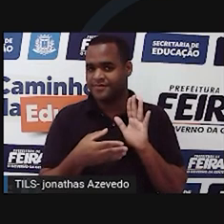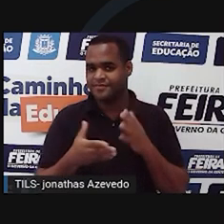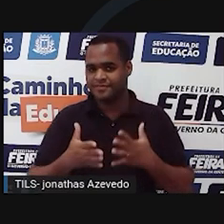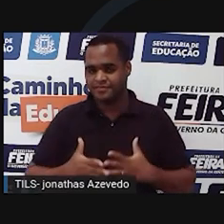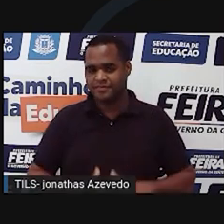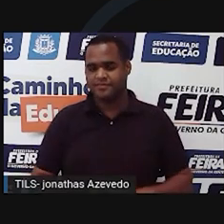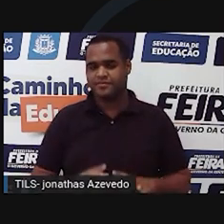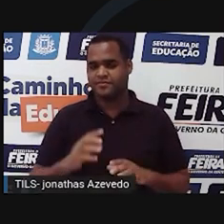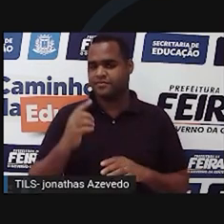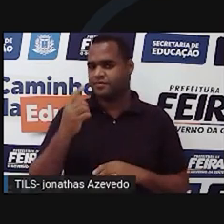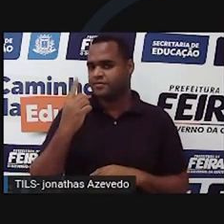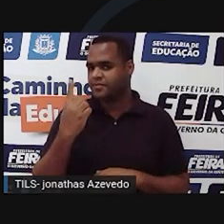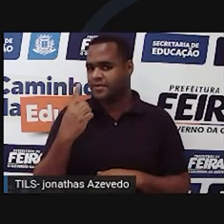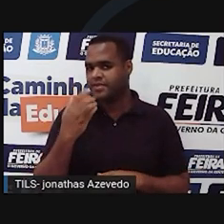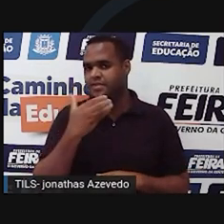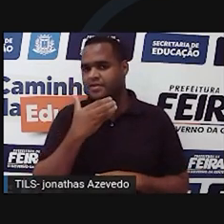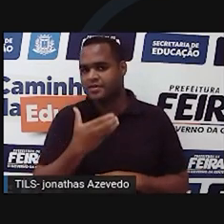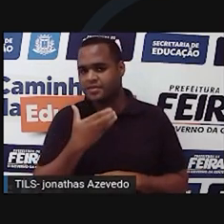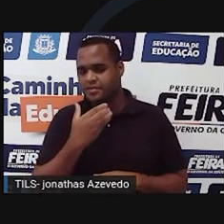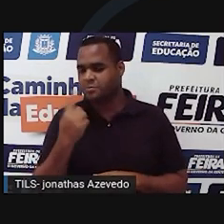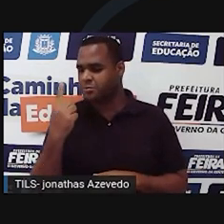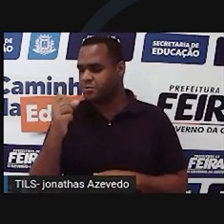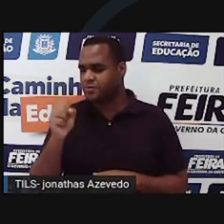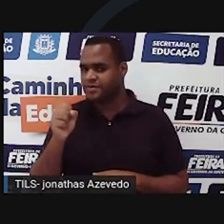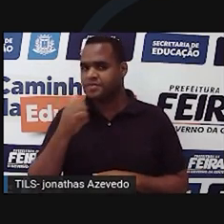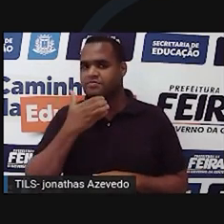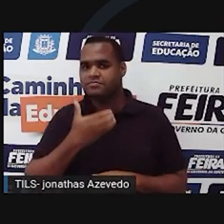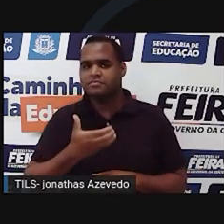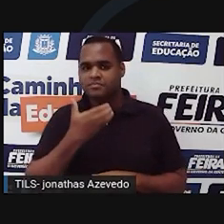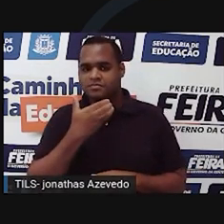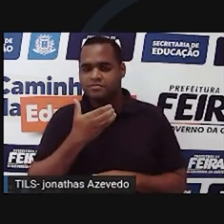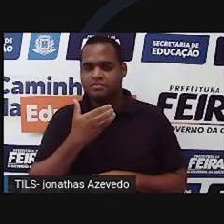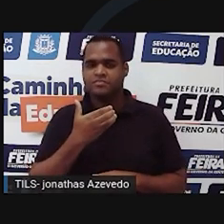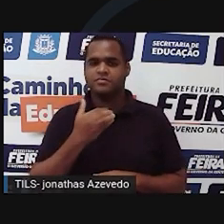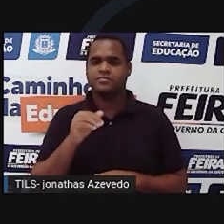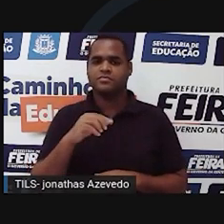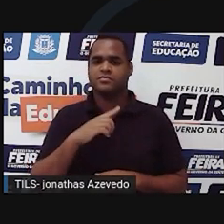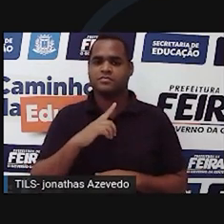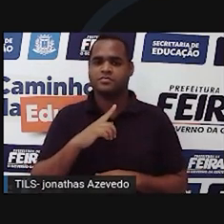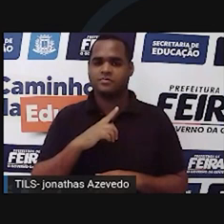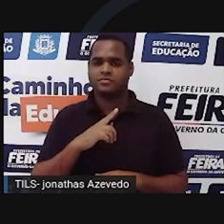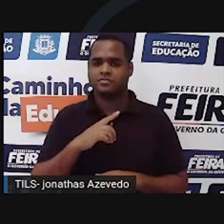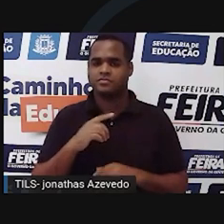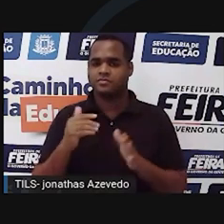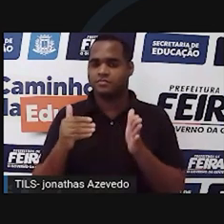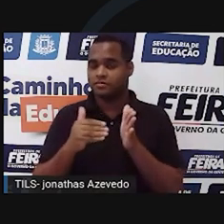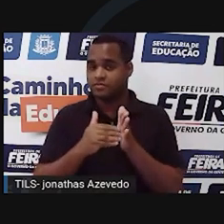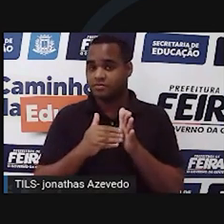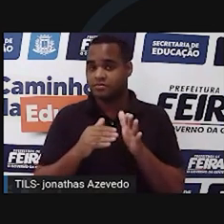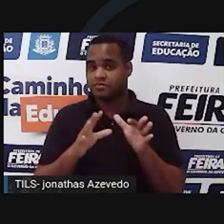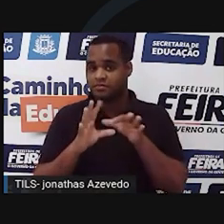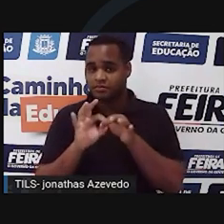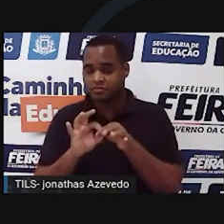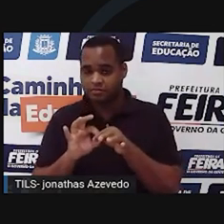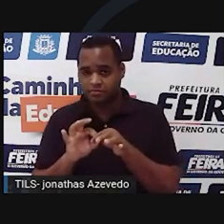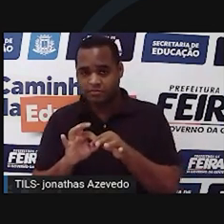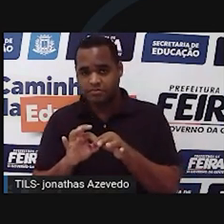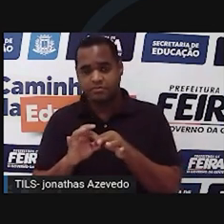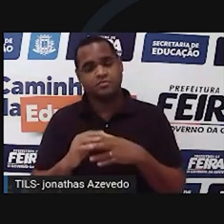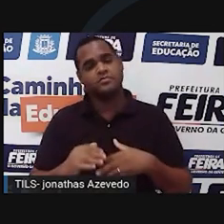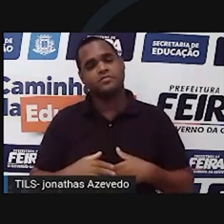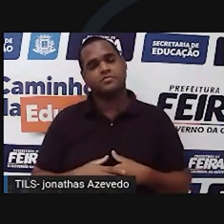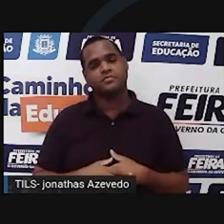de 1º de dezembro a 18 de dezembro está sem nenhum signo associado, se fosse para se acreditar